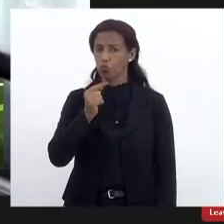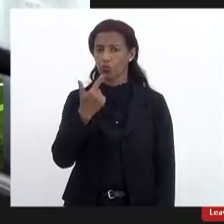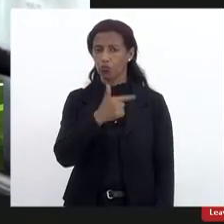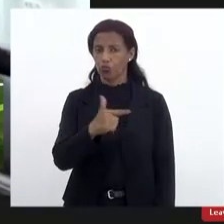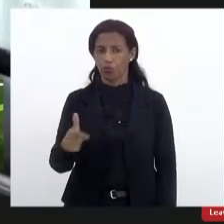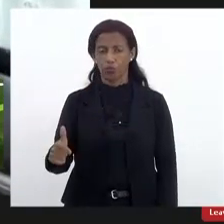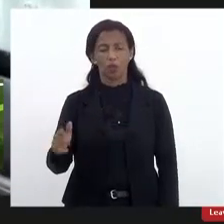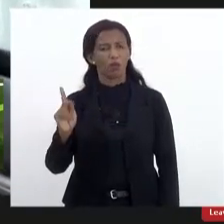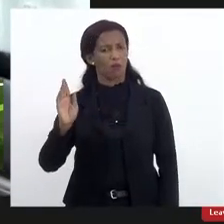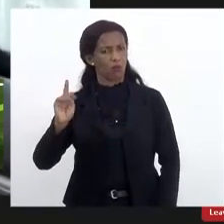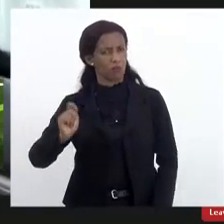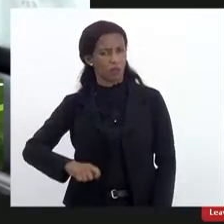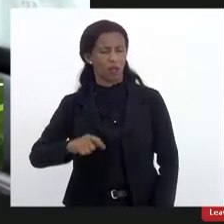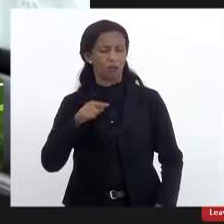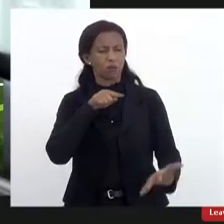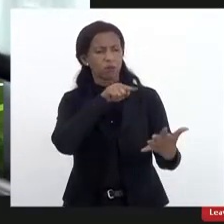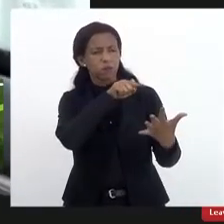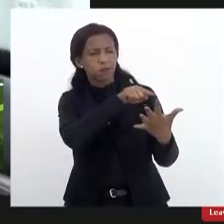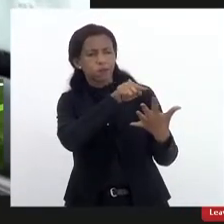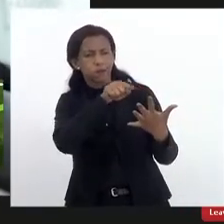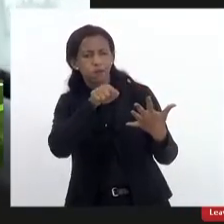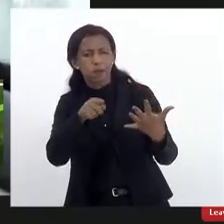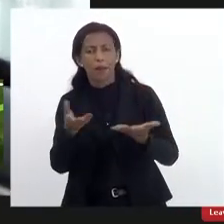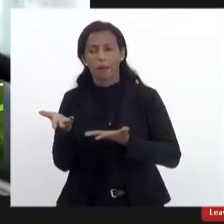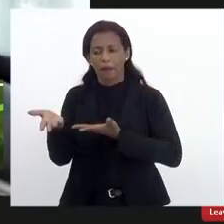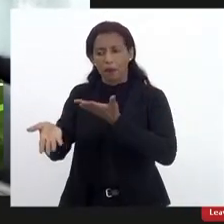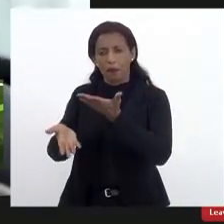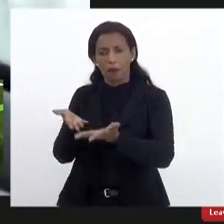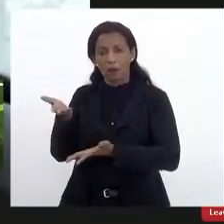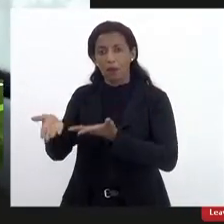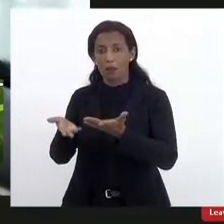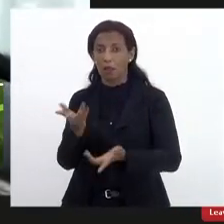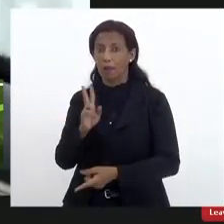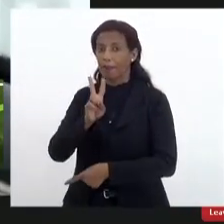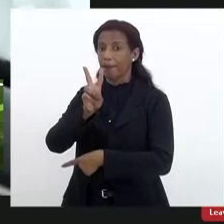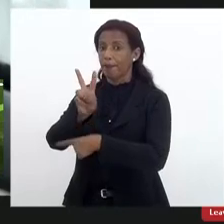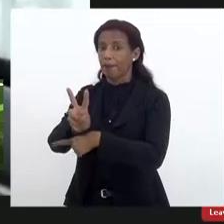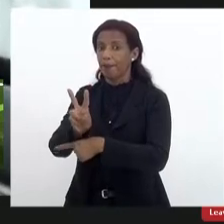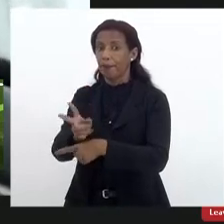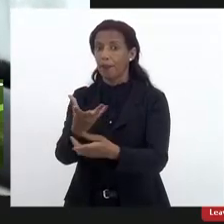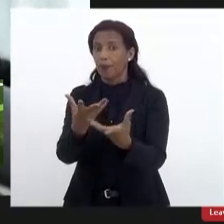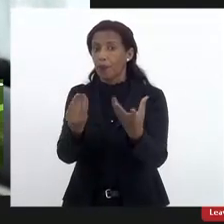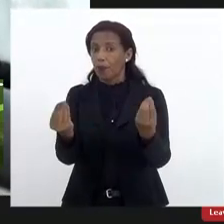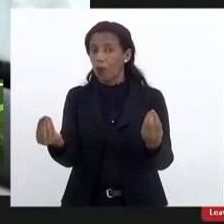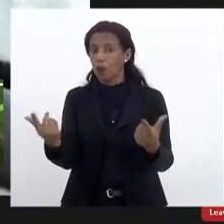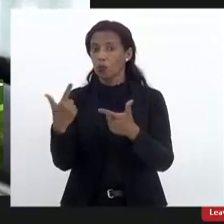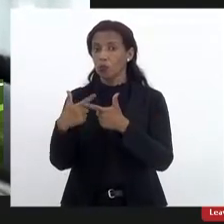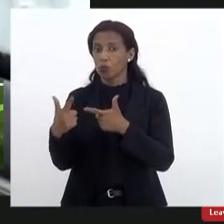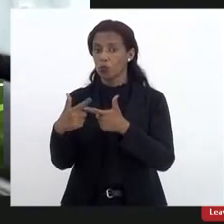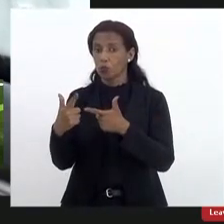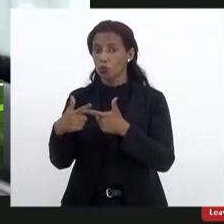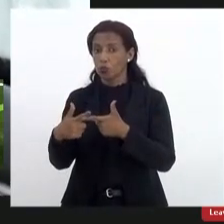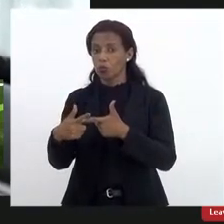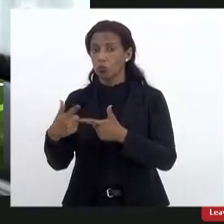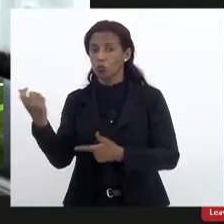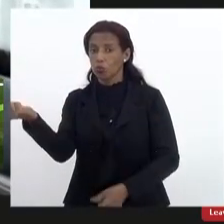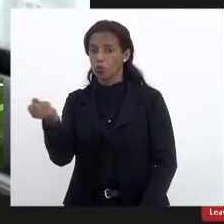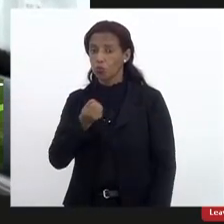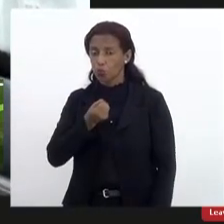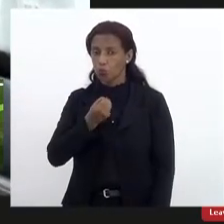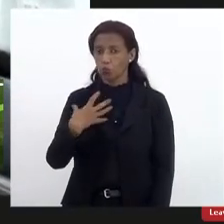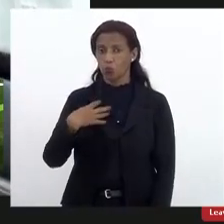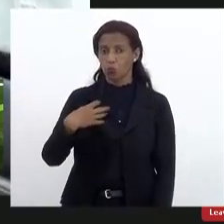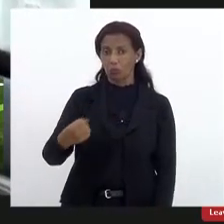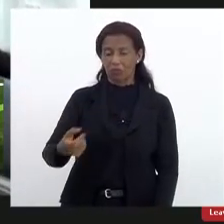vão ter a capacidade de identificar encaminhar para tratamento e prevenir muitos casos duros de suicídios de